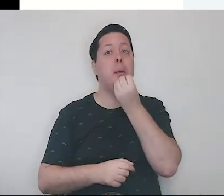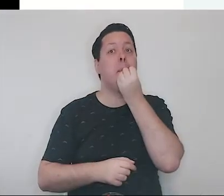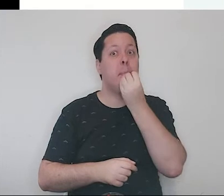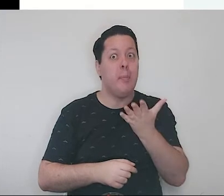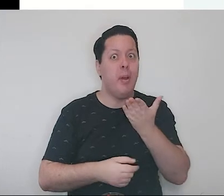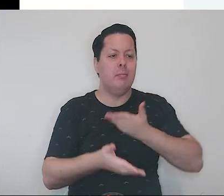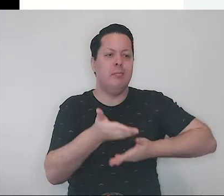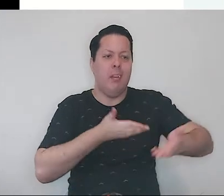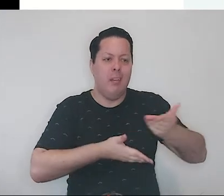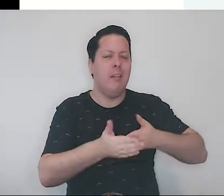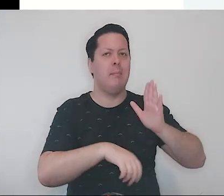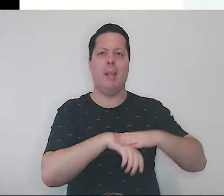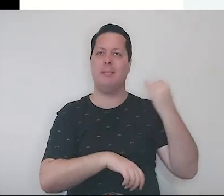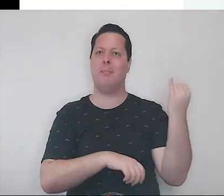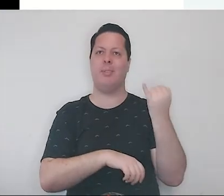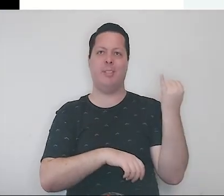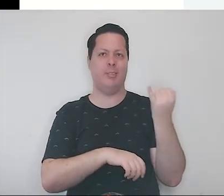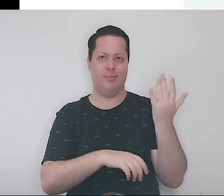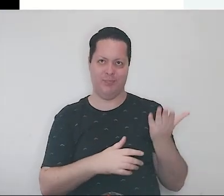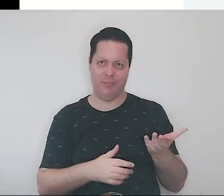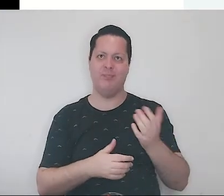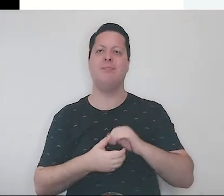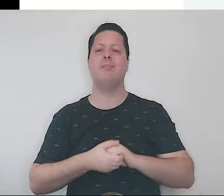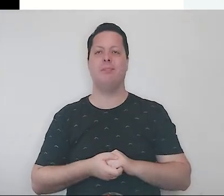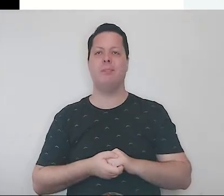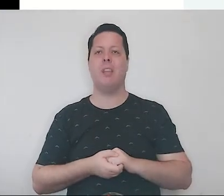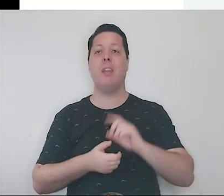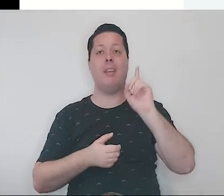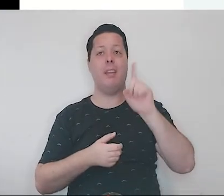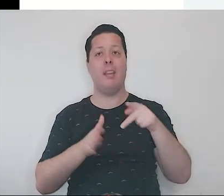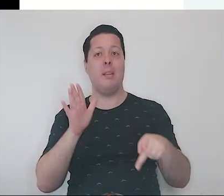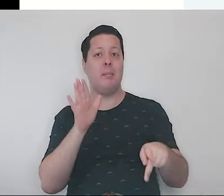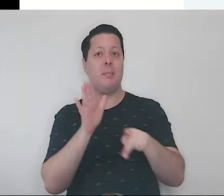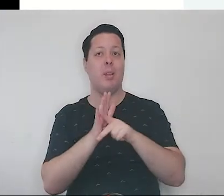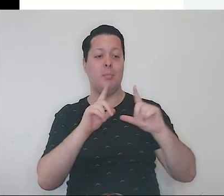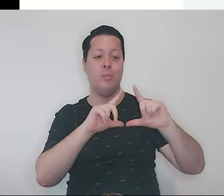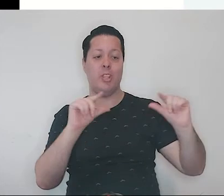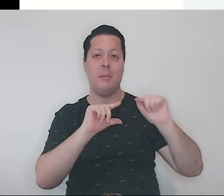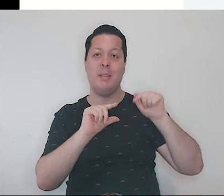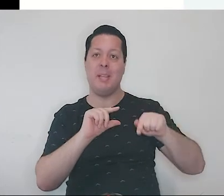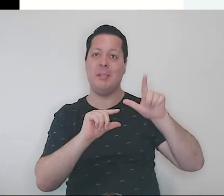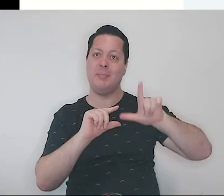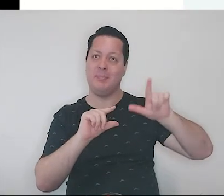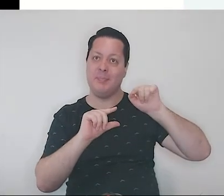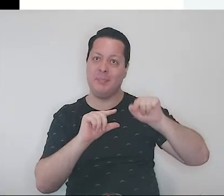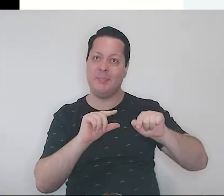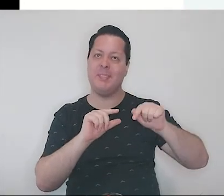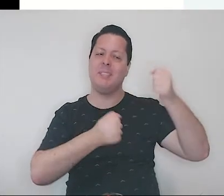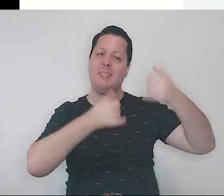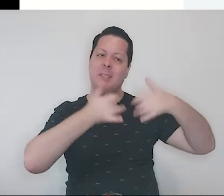mútua é tudo. Então, essa é uma das características de contos antigos do Japão, que é